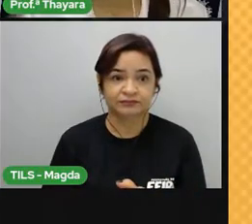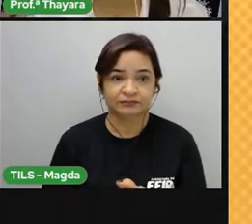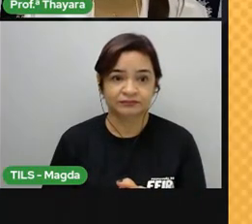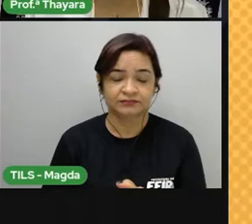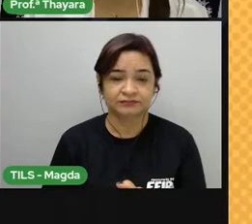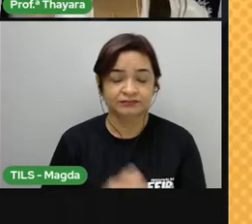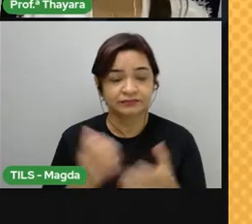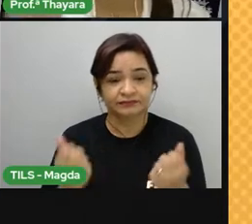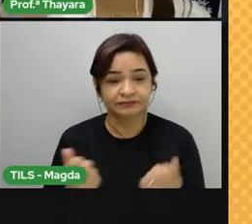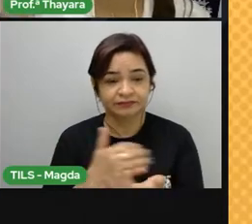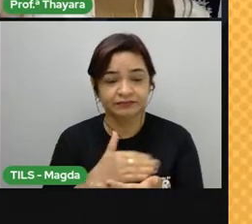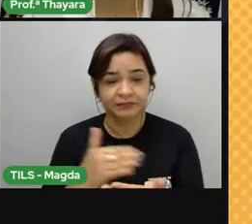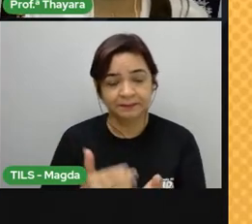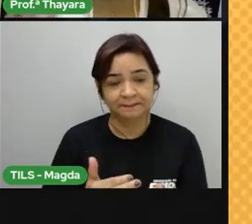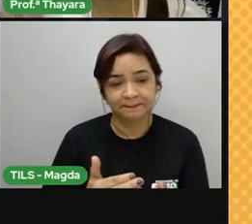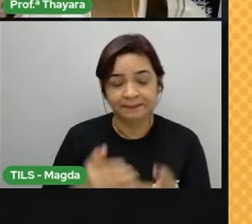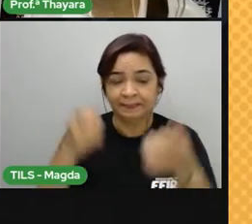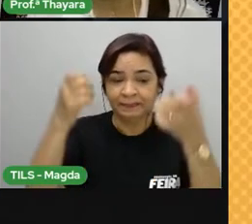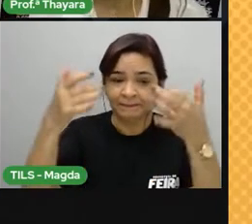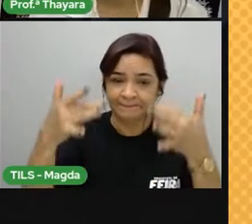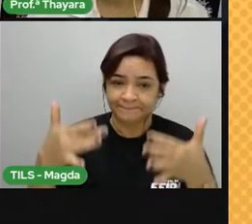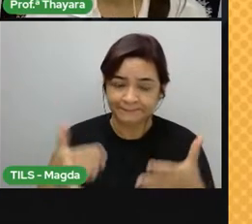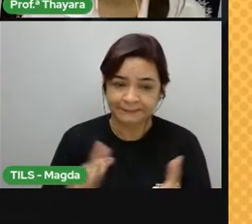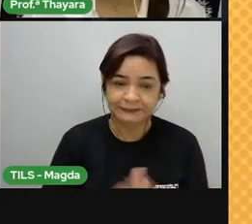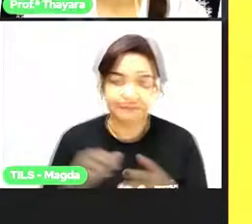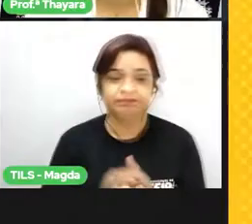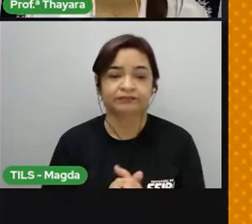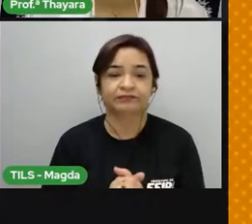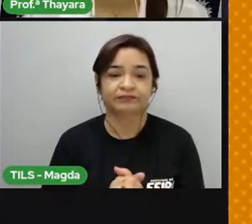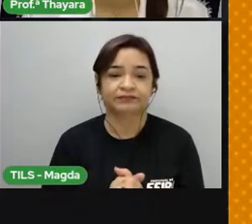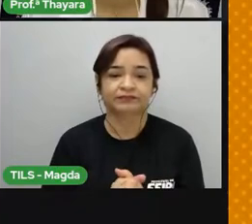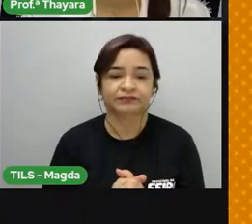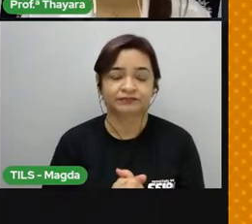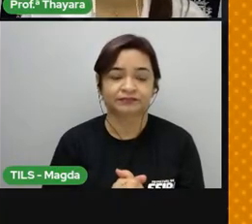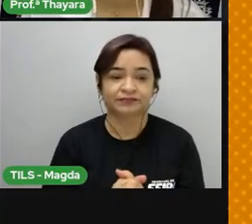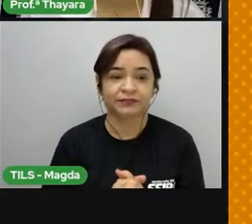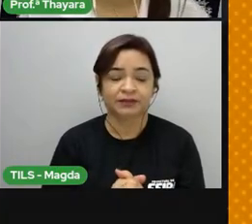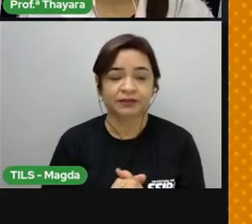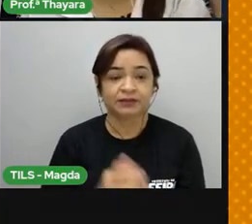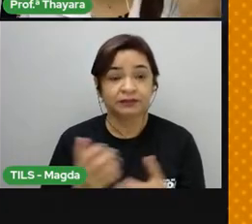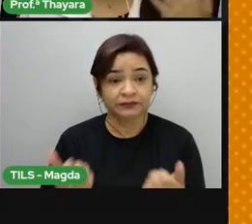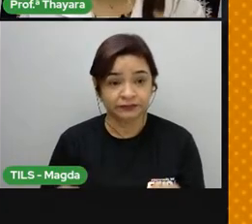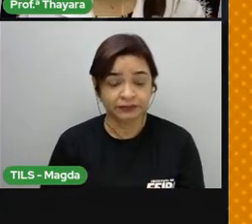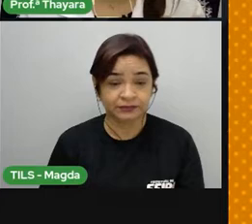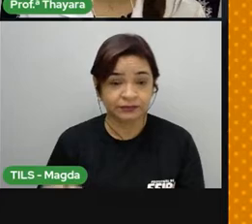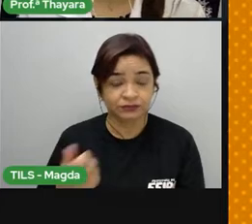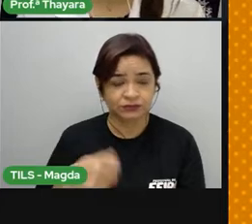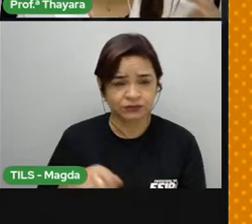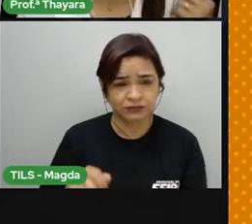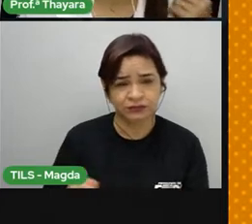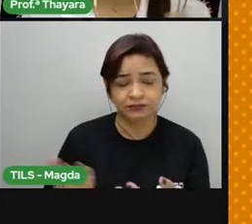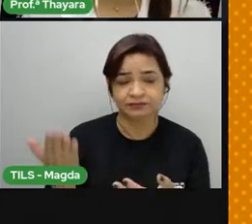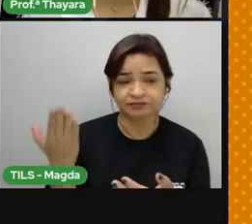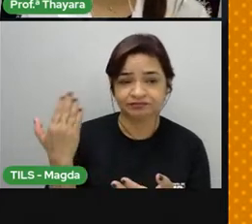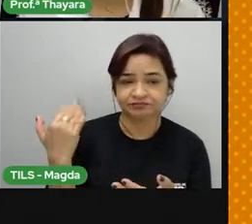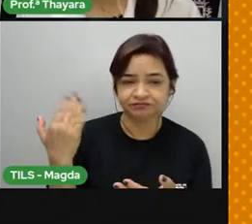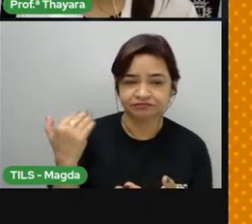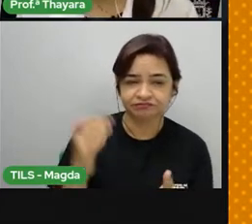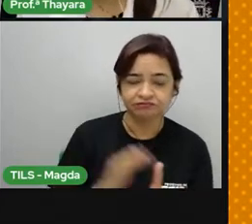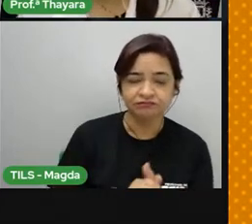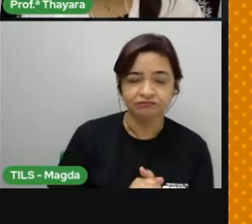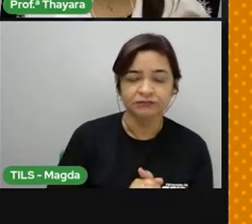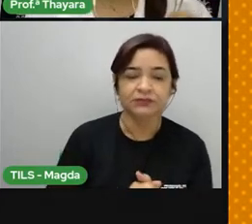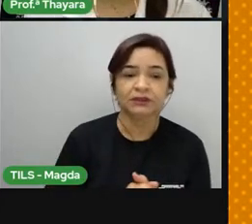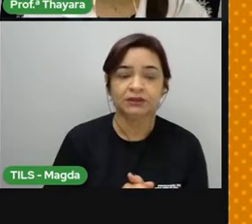Vamos continuar falando sobre essas rochas e os minerais. Então, na aula anterior a gente fez um fast